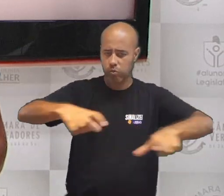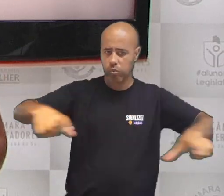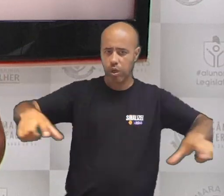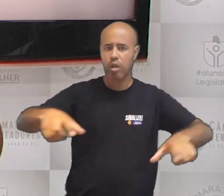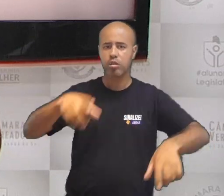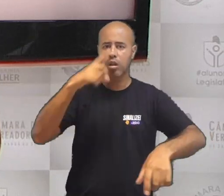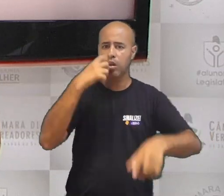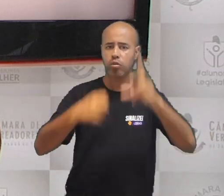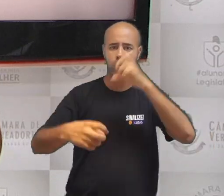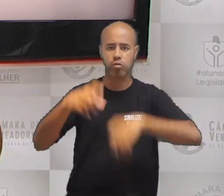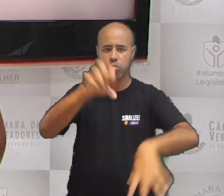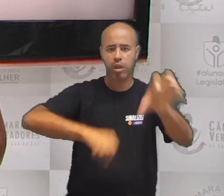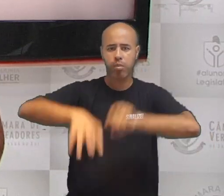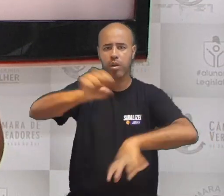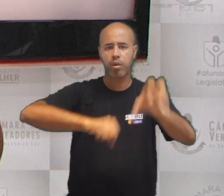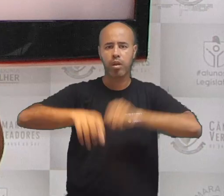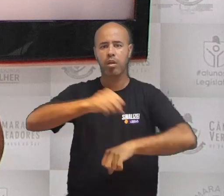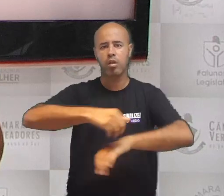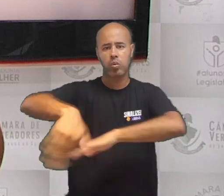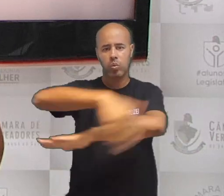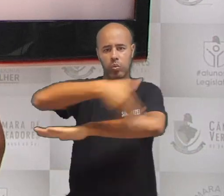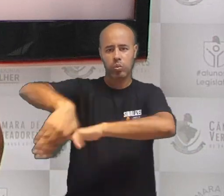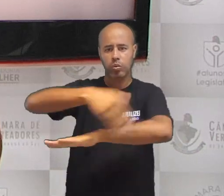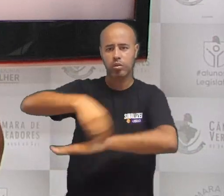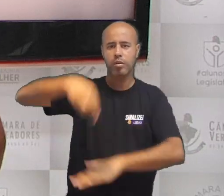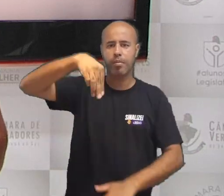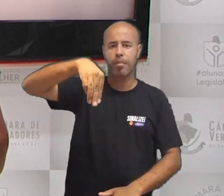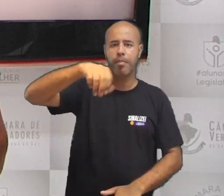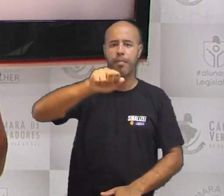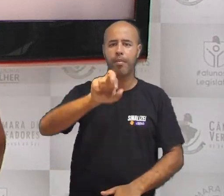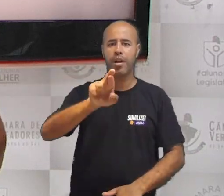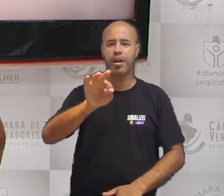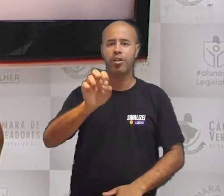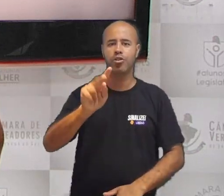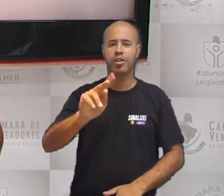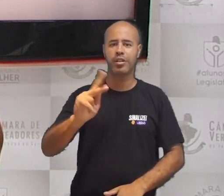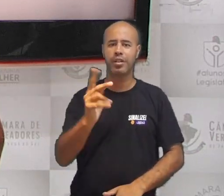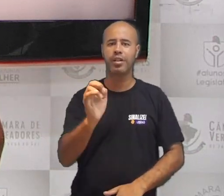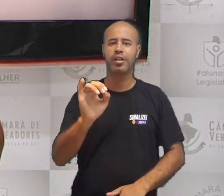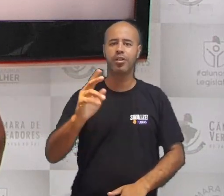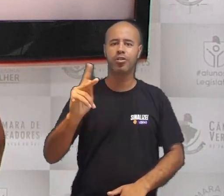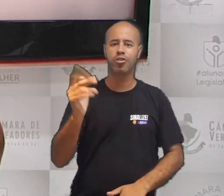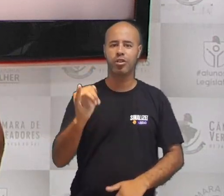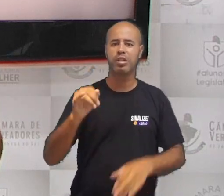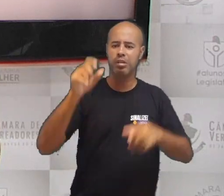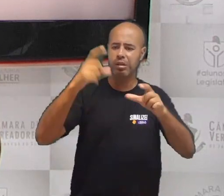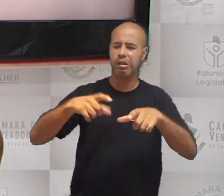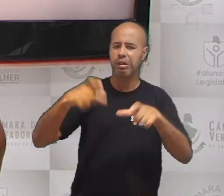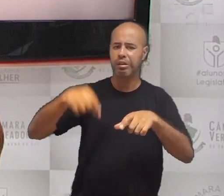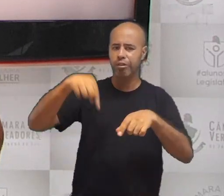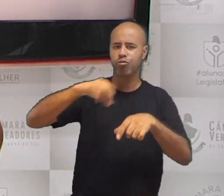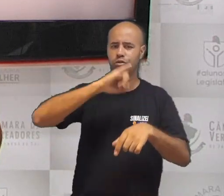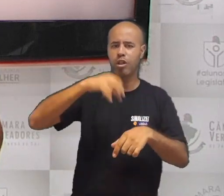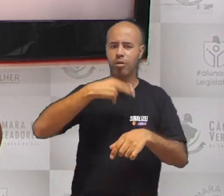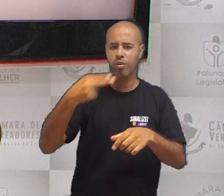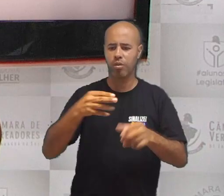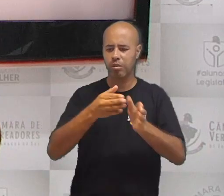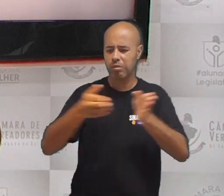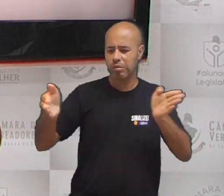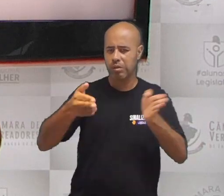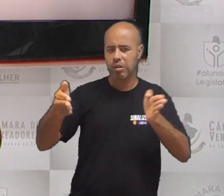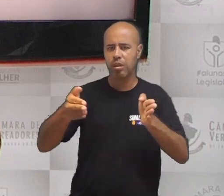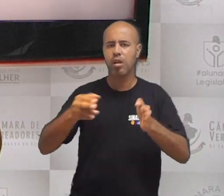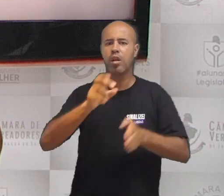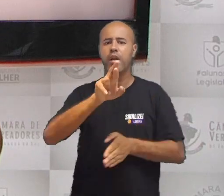de lixo de resíduos sólidos na estrada Marte-Ren, na localidade de Garibaldi, especificamente no trecho